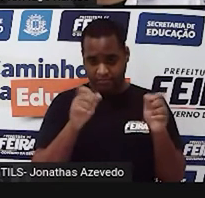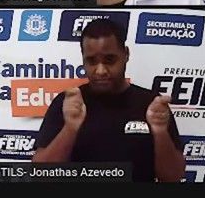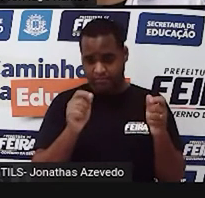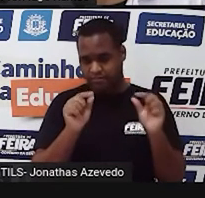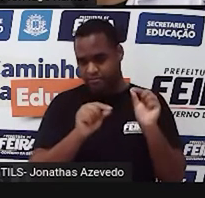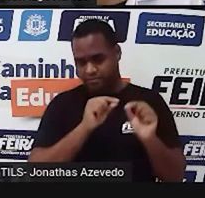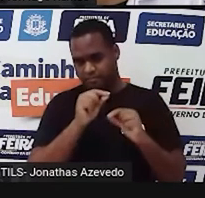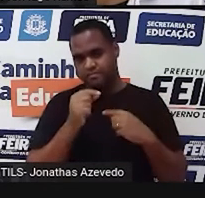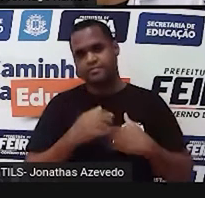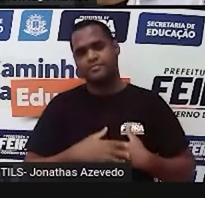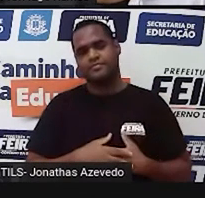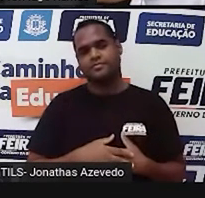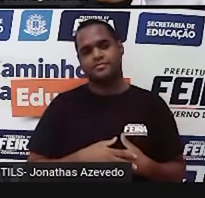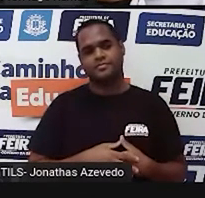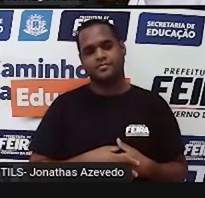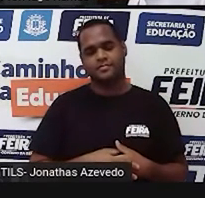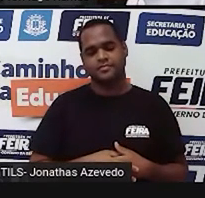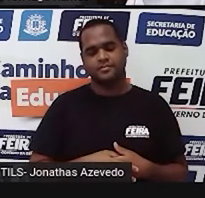vai ser a seguinte.